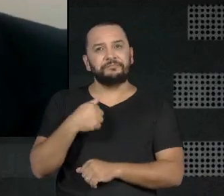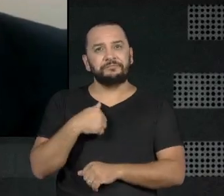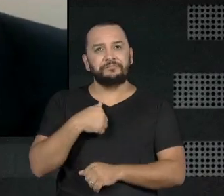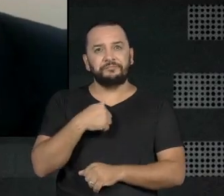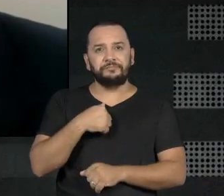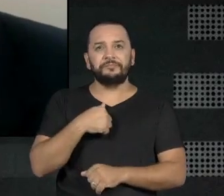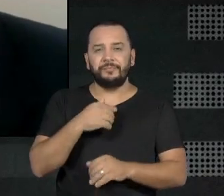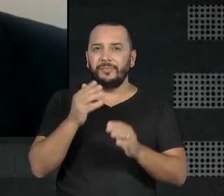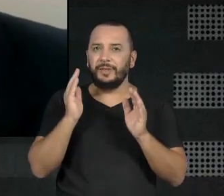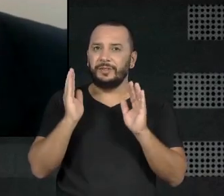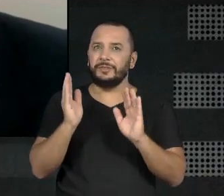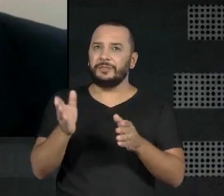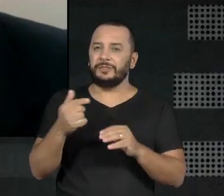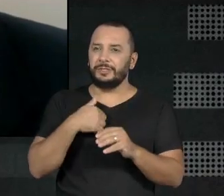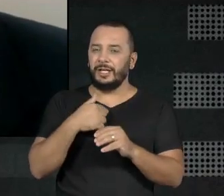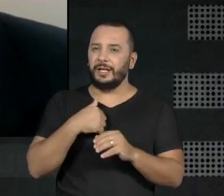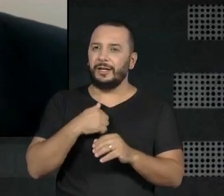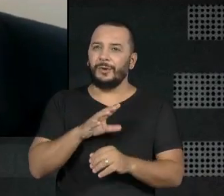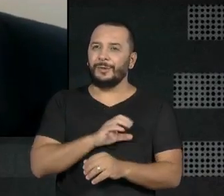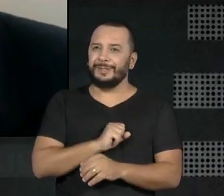chétina, uma pessoa chata.